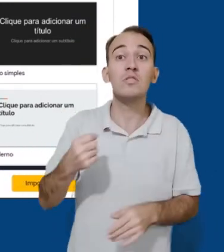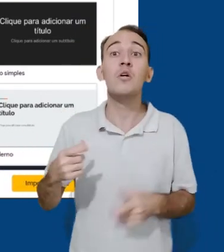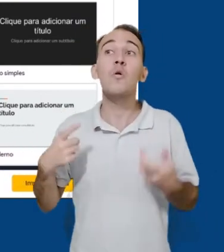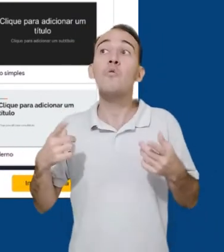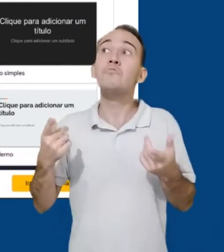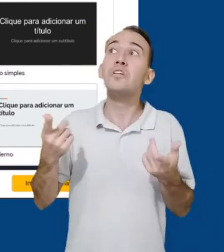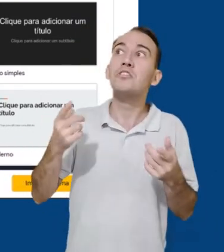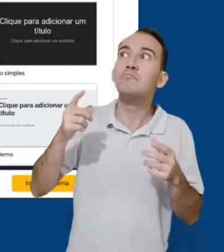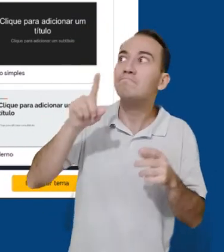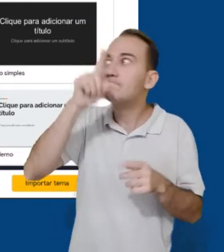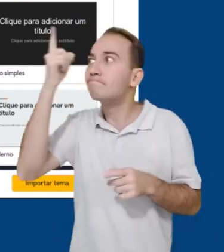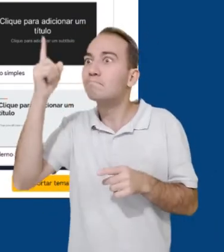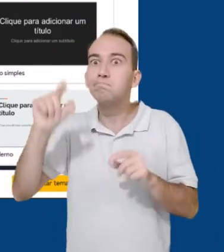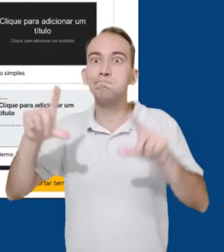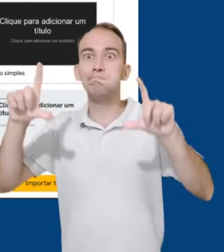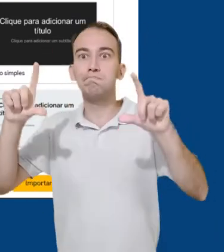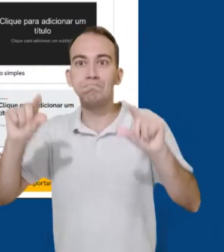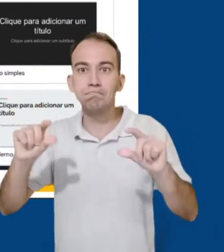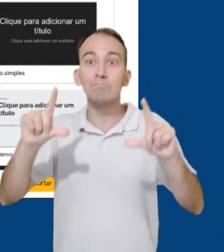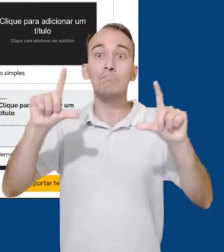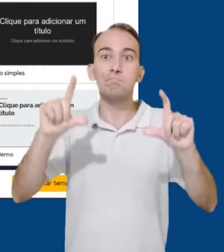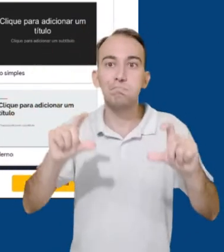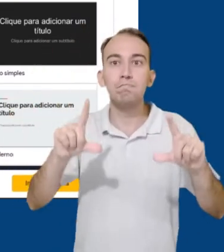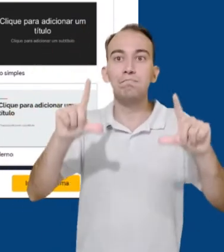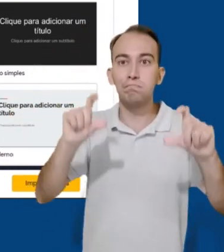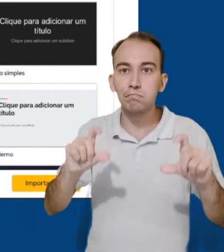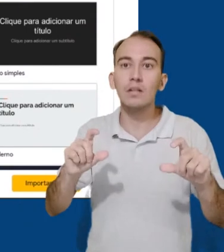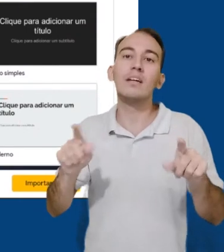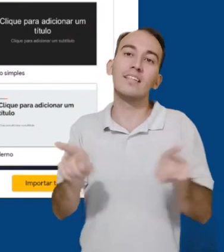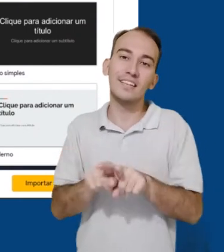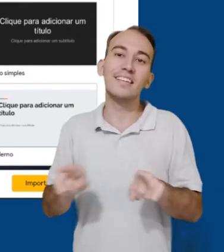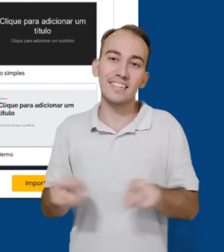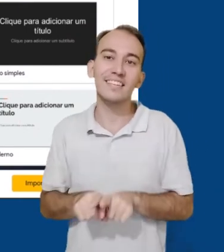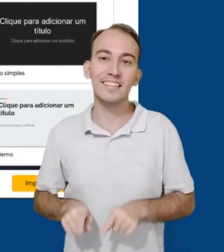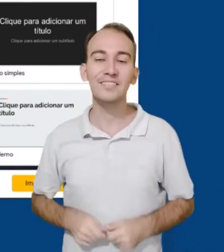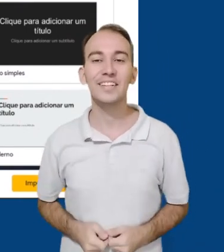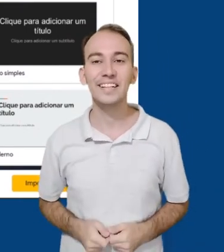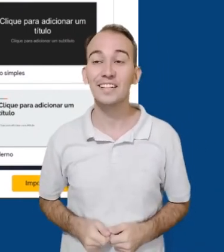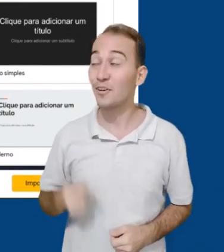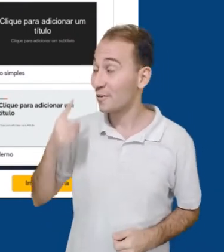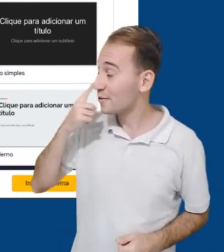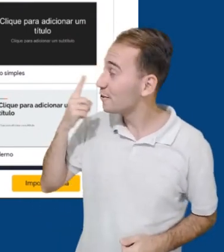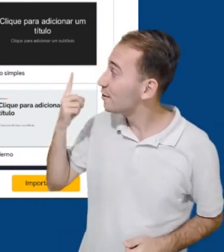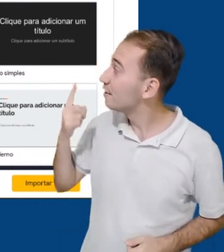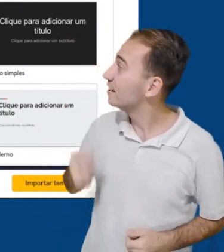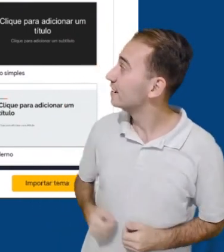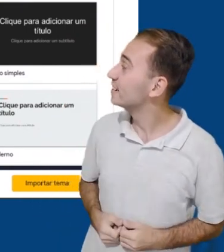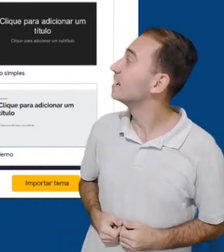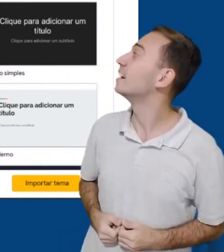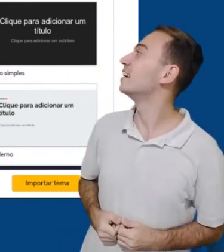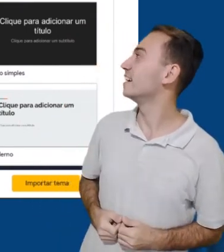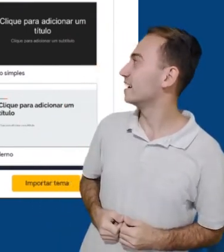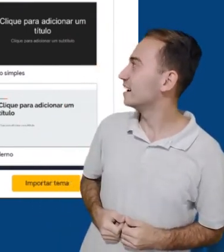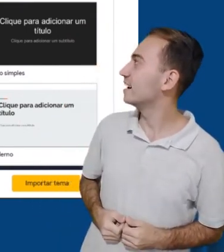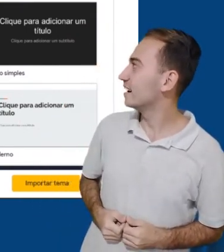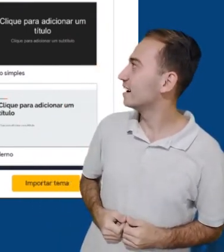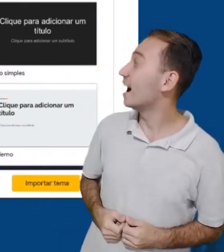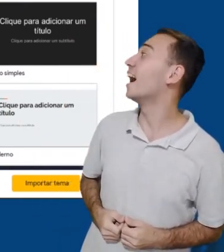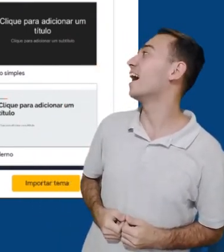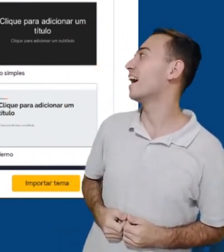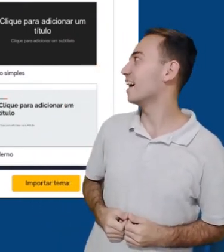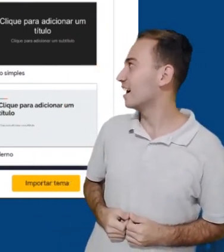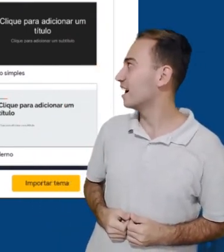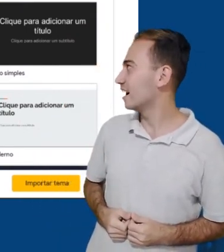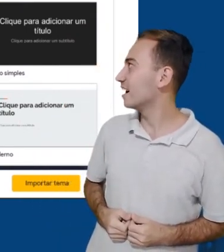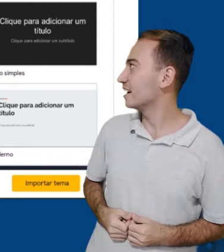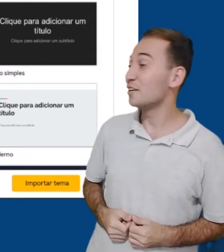definir o tamanho da fonte. E se clicarmos no número, temos algumas opções de tamanho também. Podemos também formatar o nosso texto como negrito, italiano,